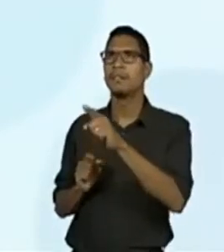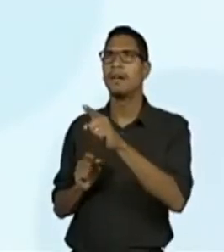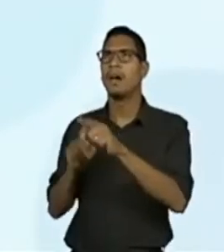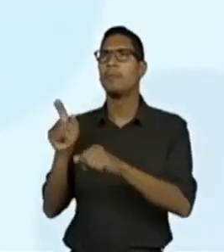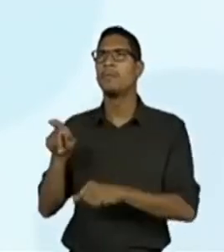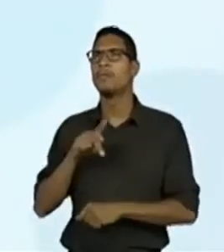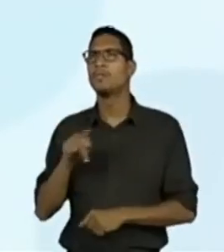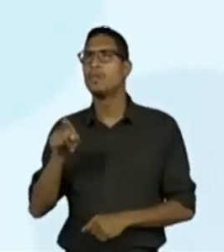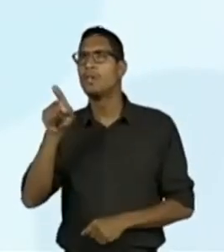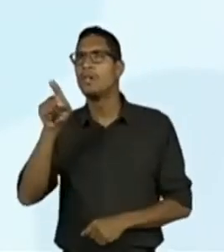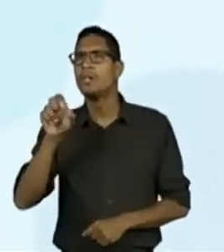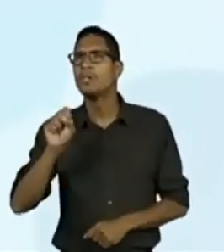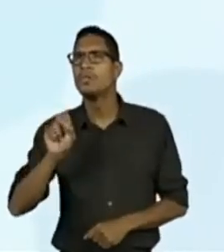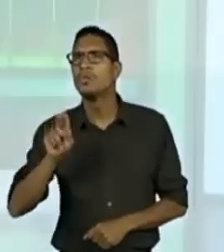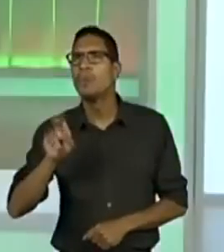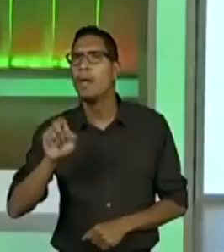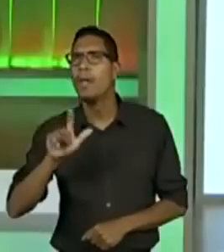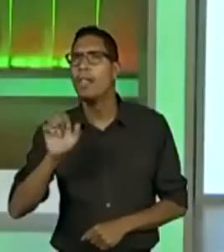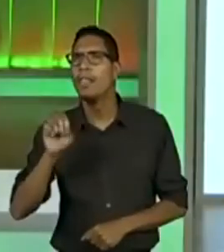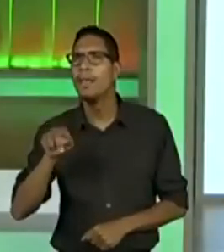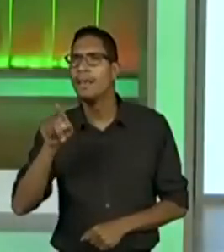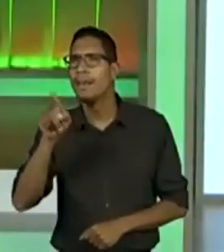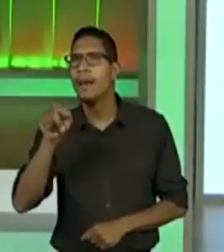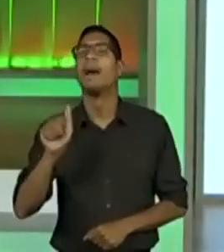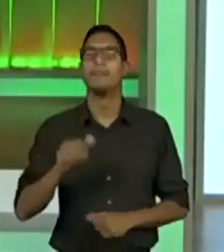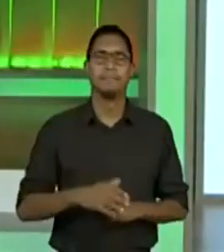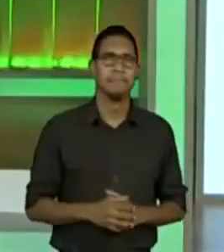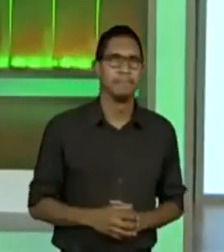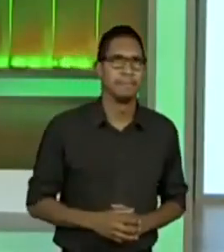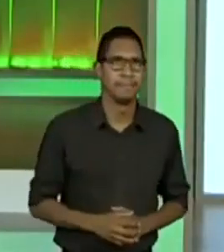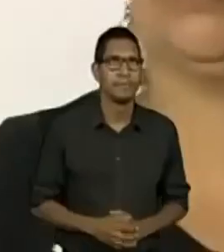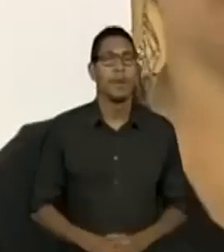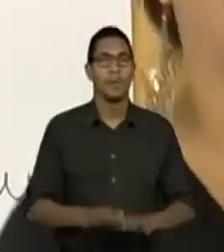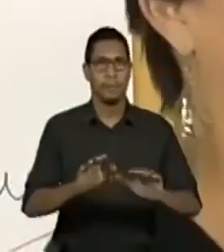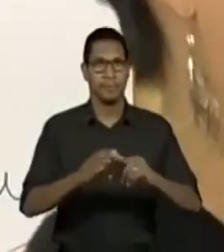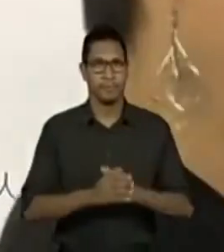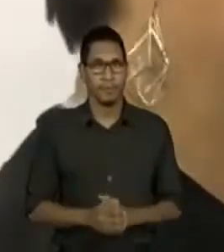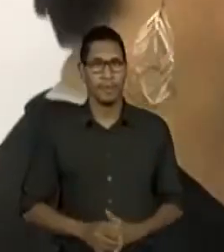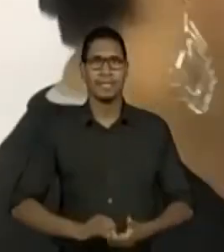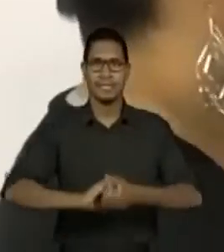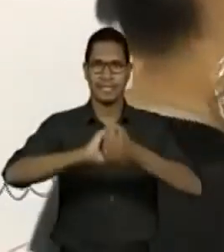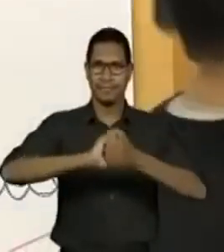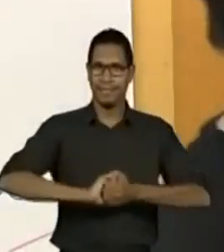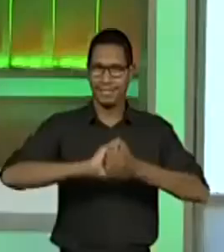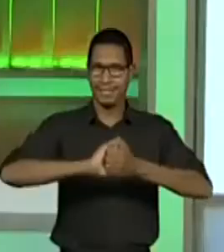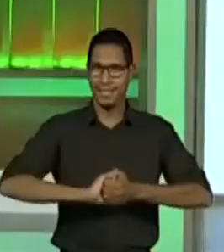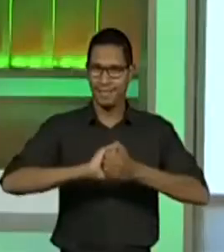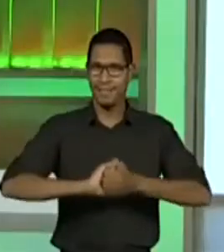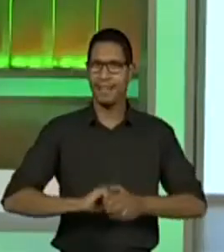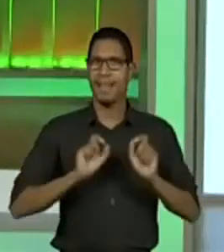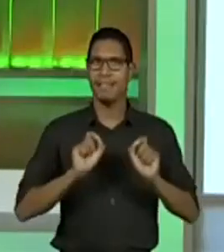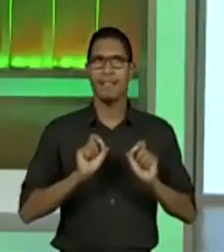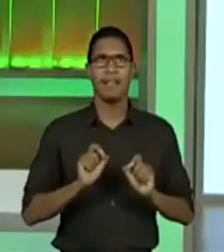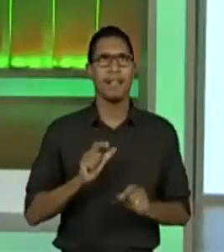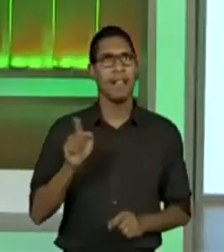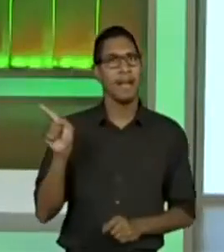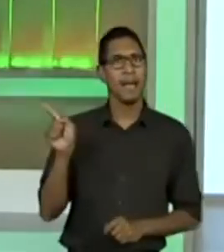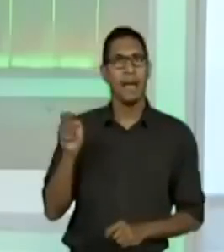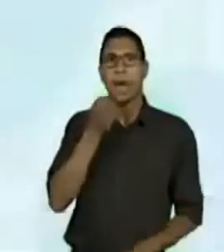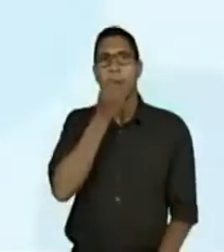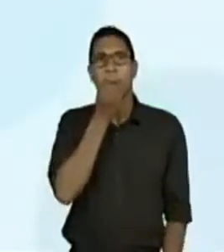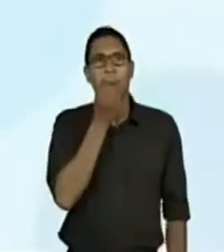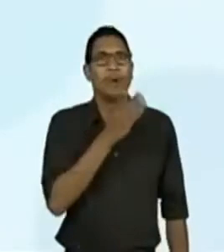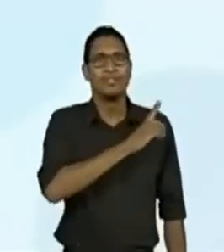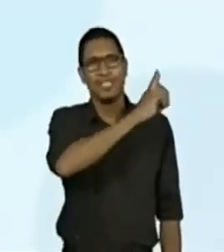Sueli? Ó, desculpa se eu errei. Vamos lá. Aqui, saudação. Bom dia.